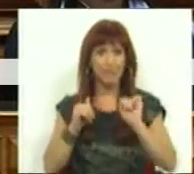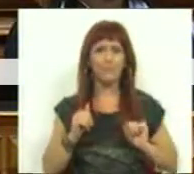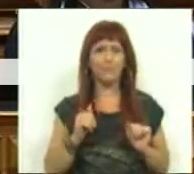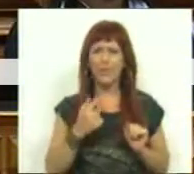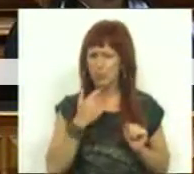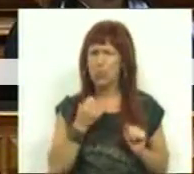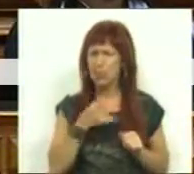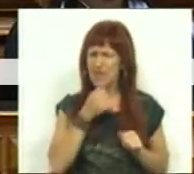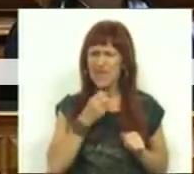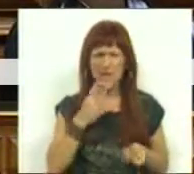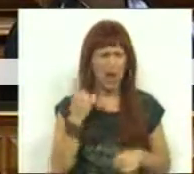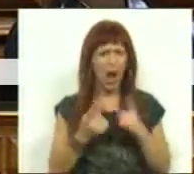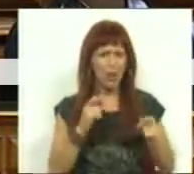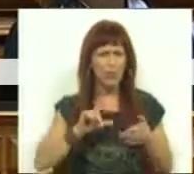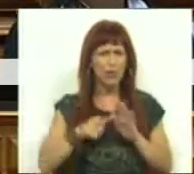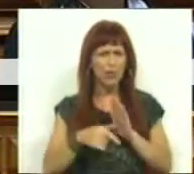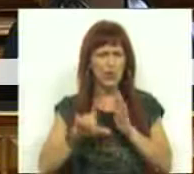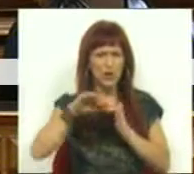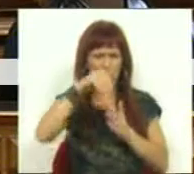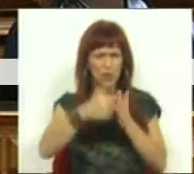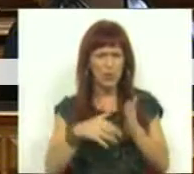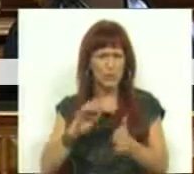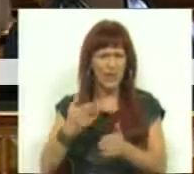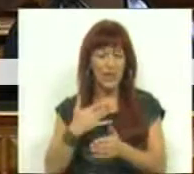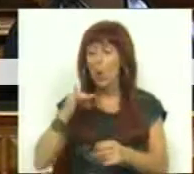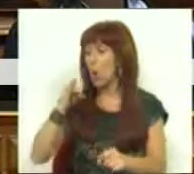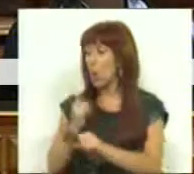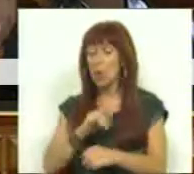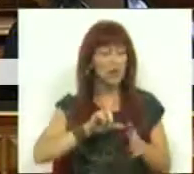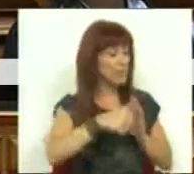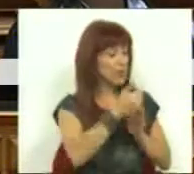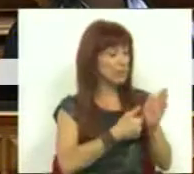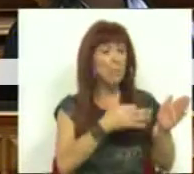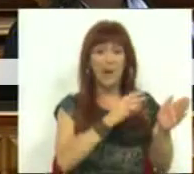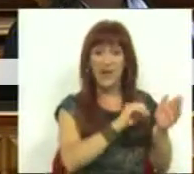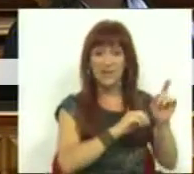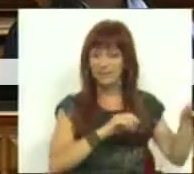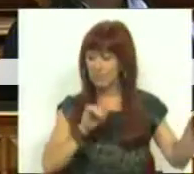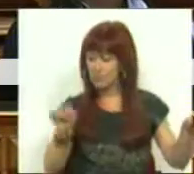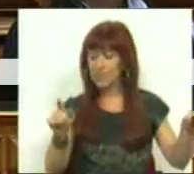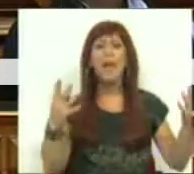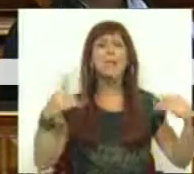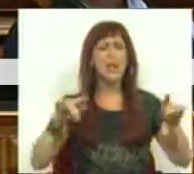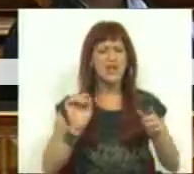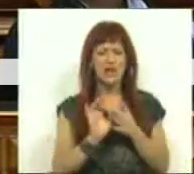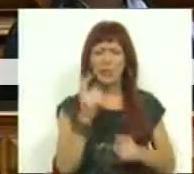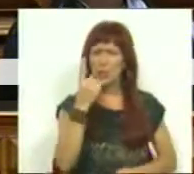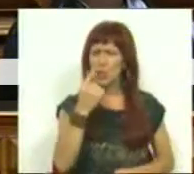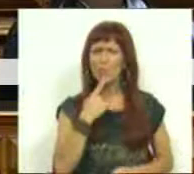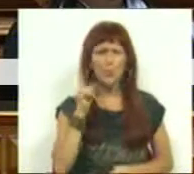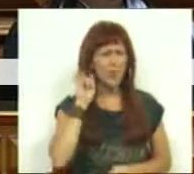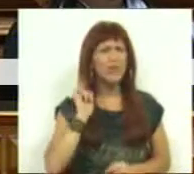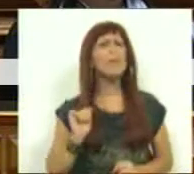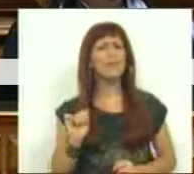há muitas medidas, algumas estão no projeto de redução do PSD, outras estão no projeto de redução do PS, mas há um aspecto absolutamente